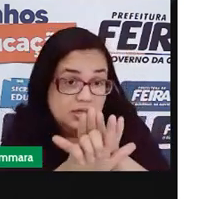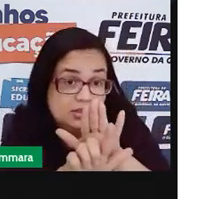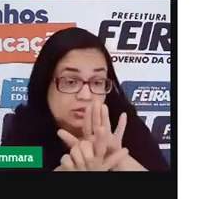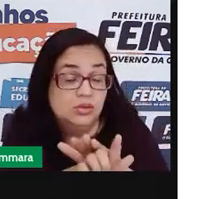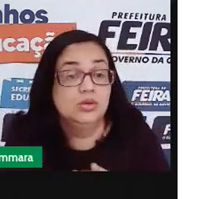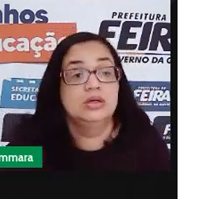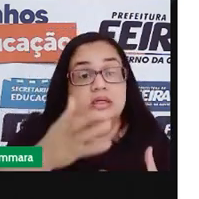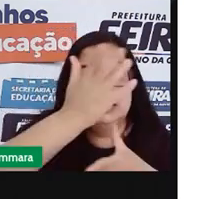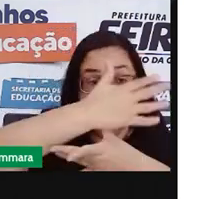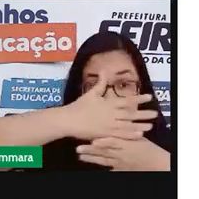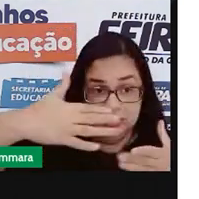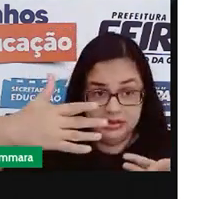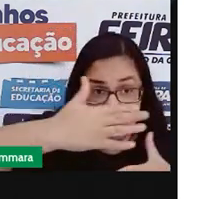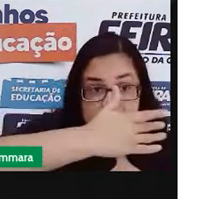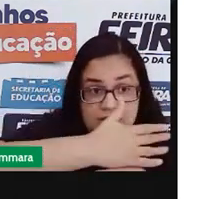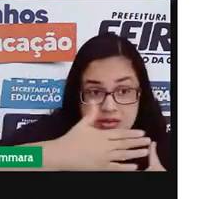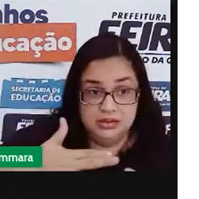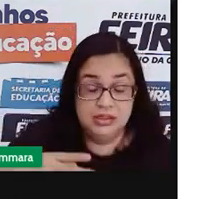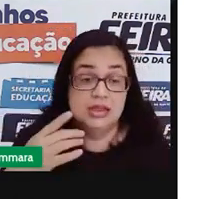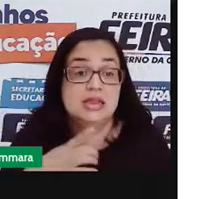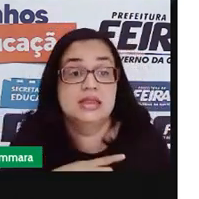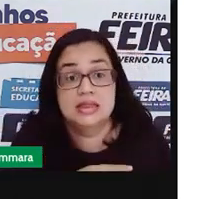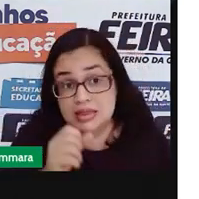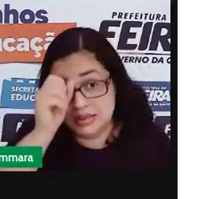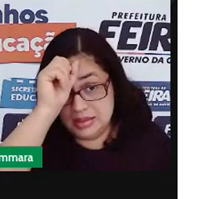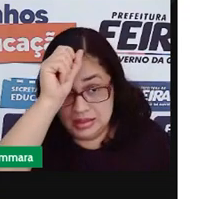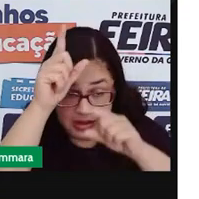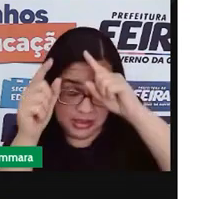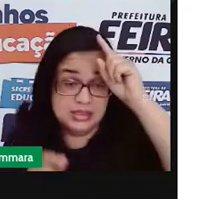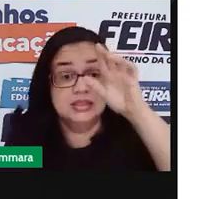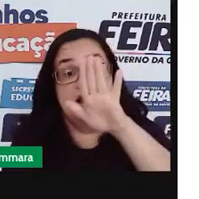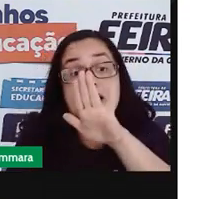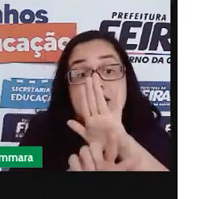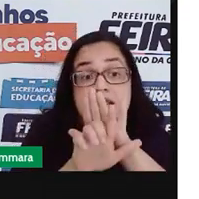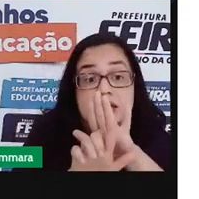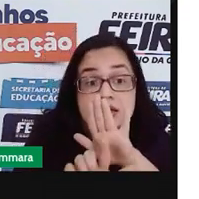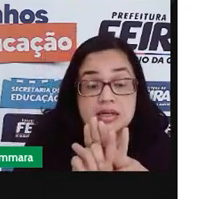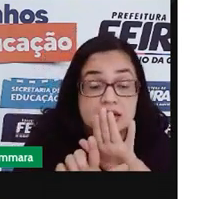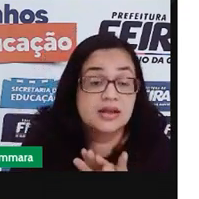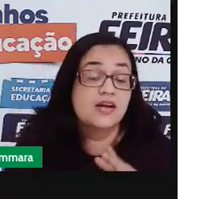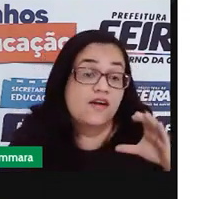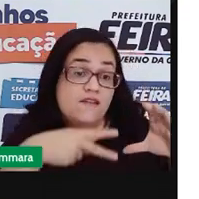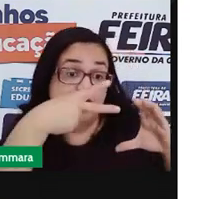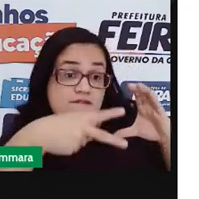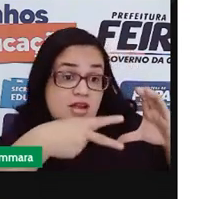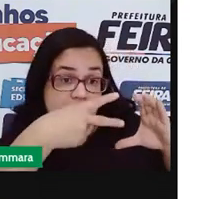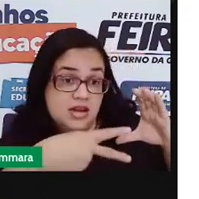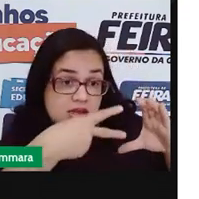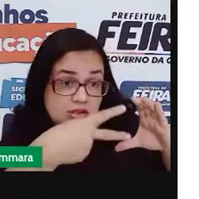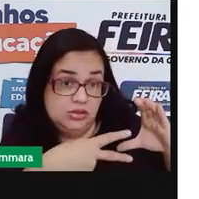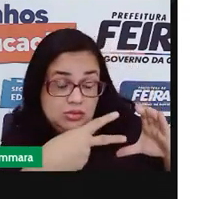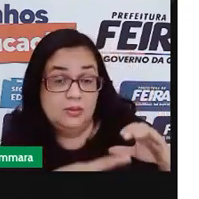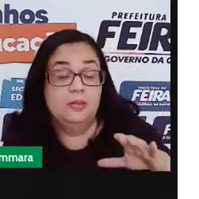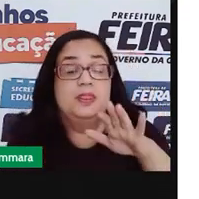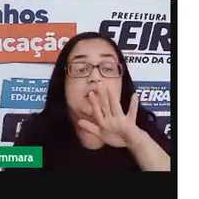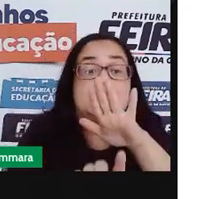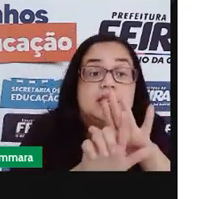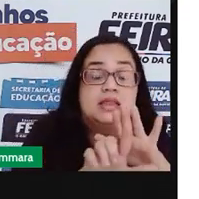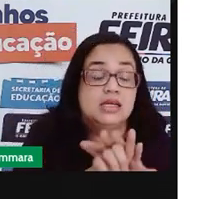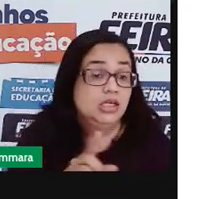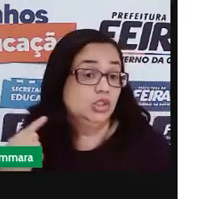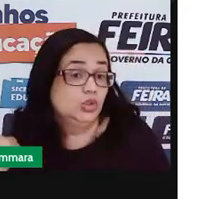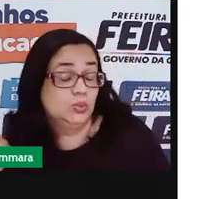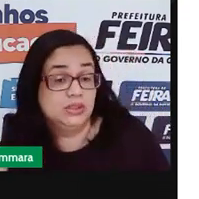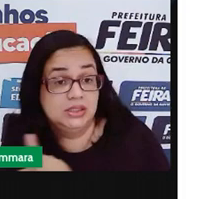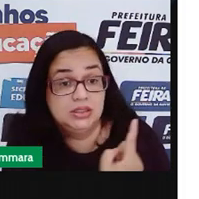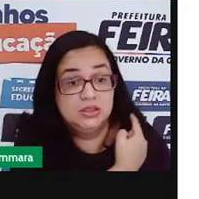regem o município. Quem cria as leis são os vereadores, as leis da nossa